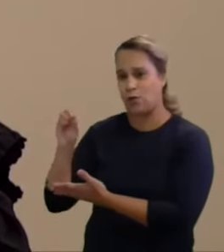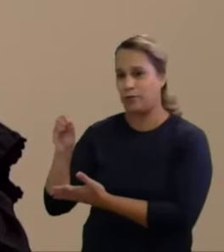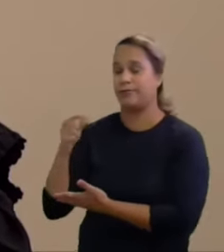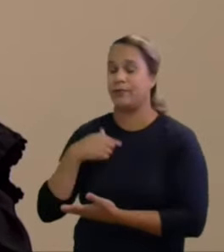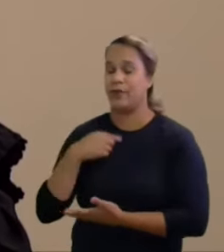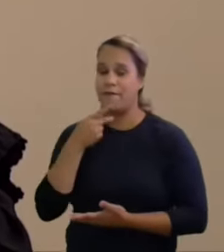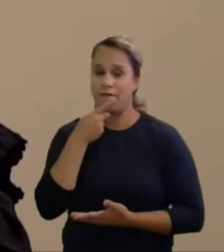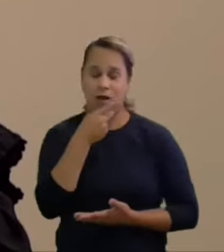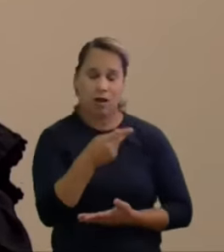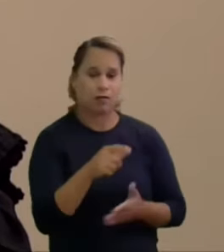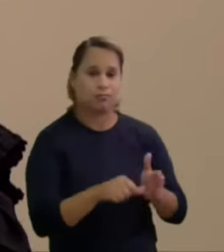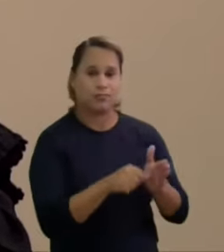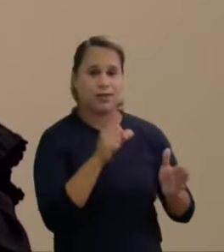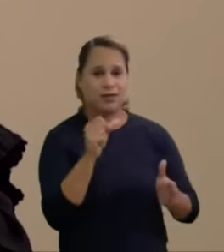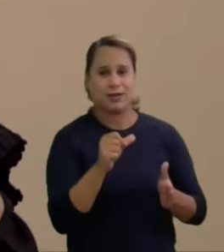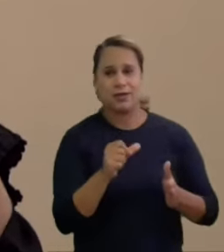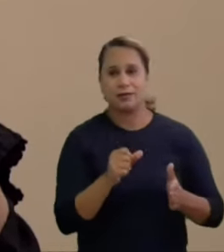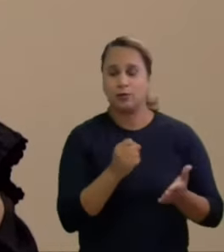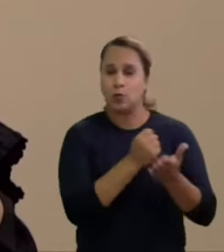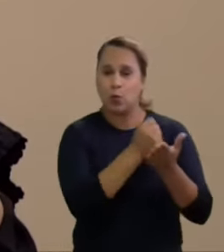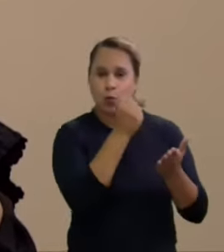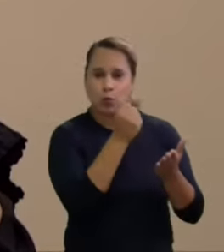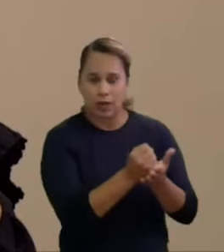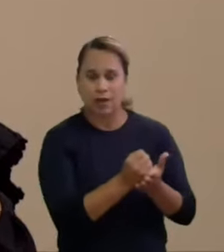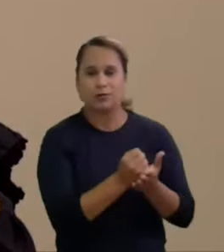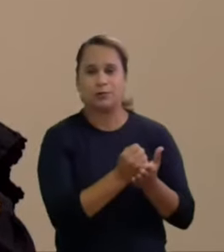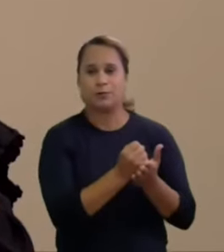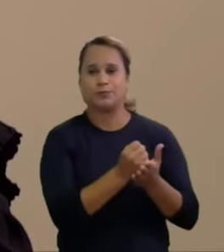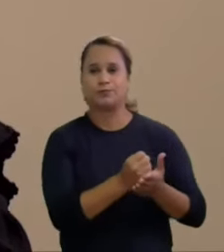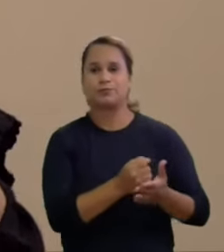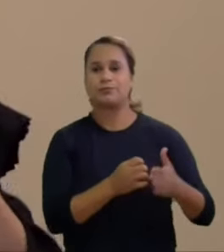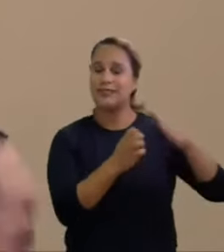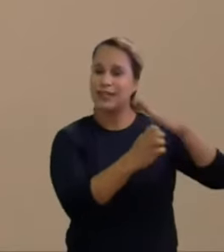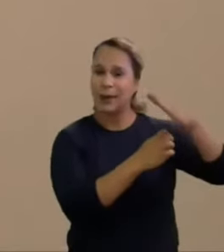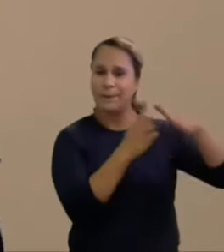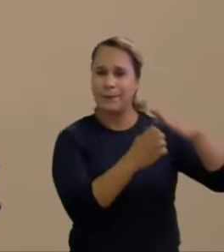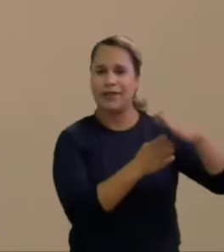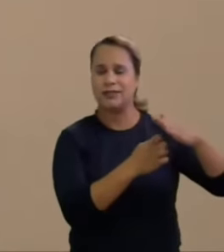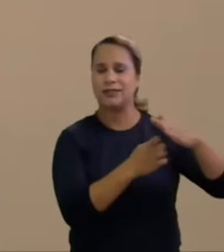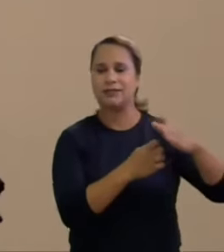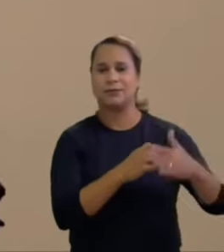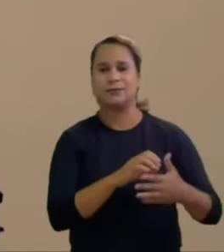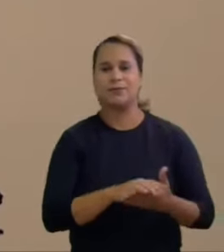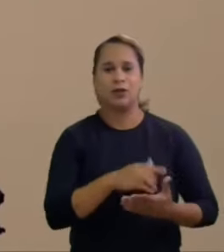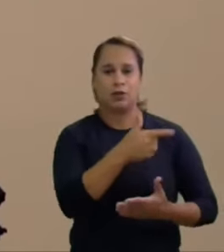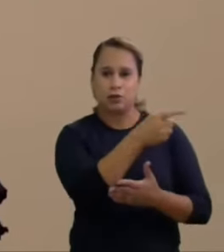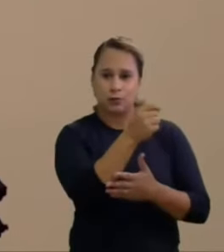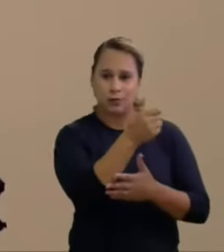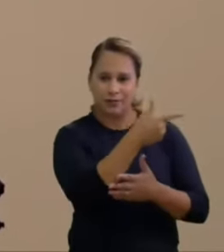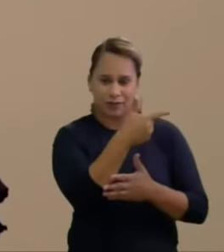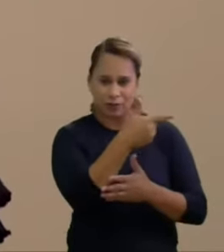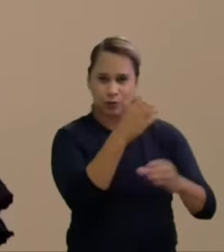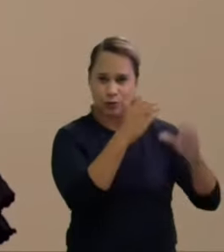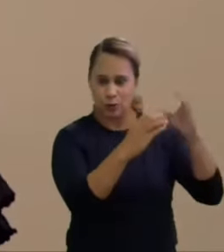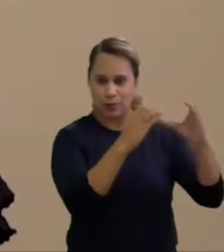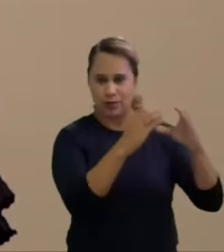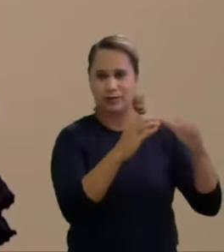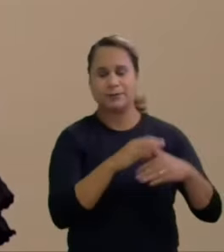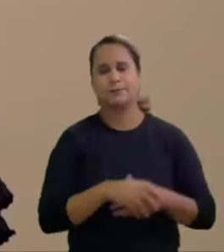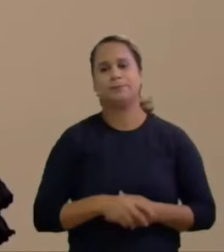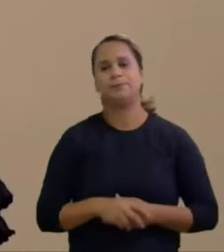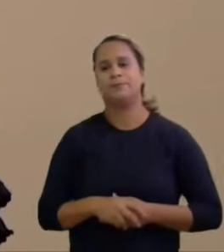do contrato da 2022 Comunicação SP. Do documento juntado pela Federação Investigante no processo,